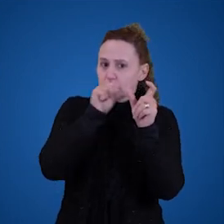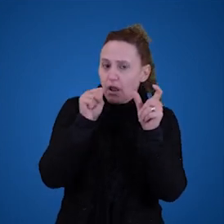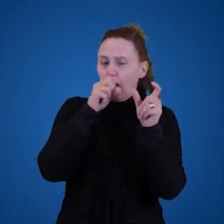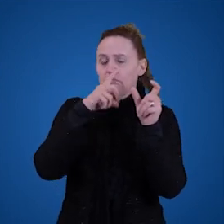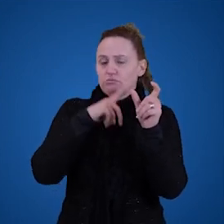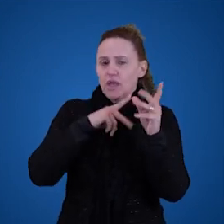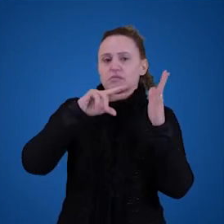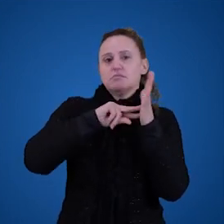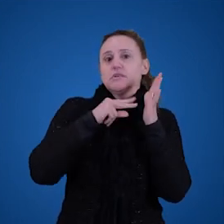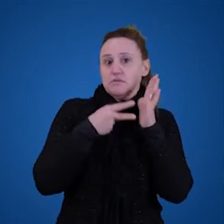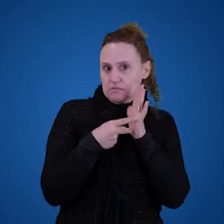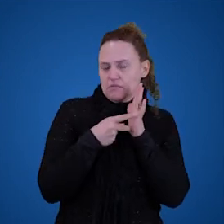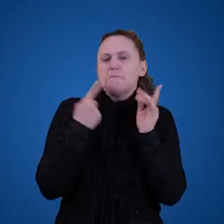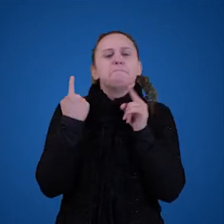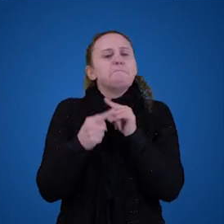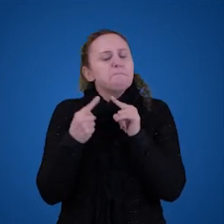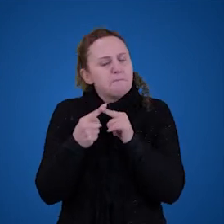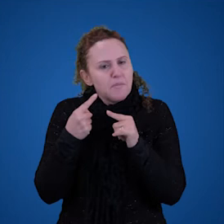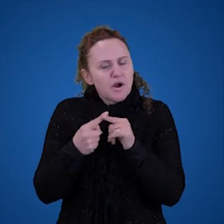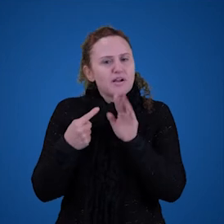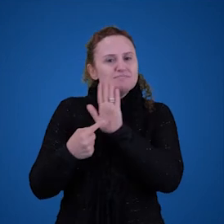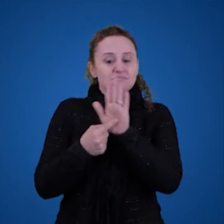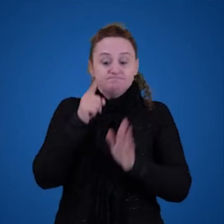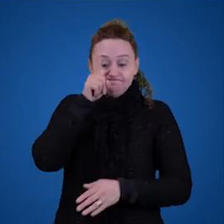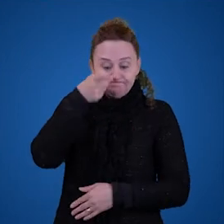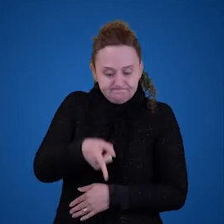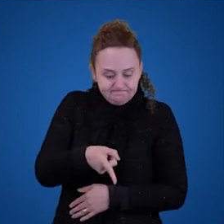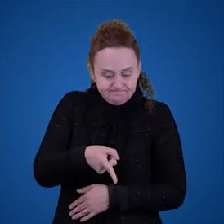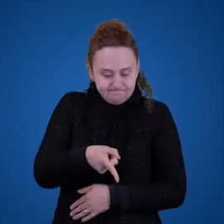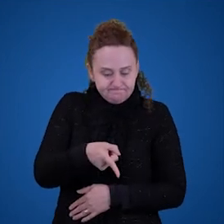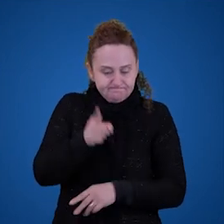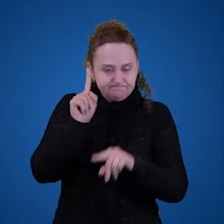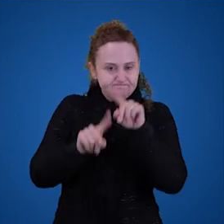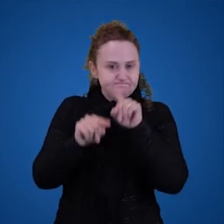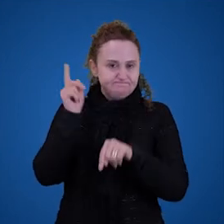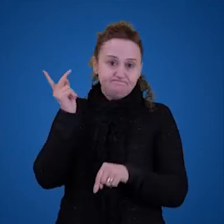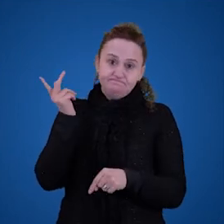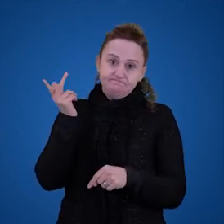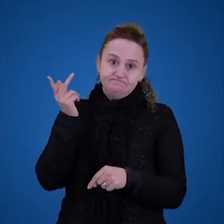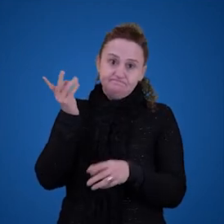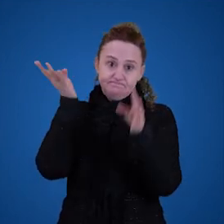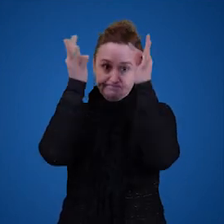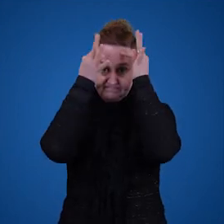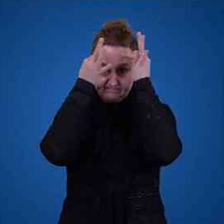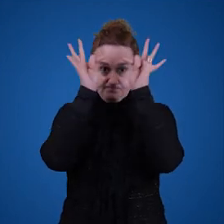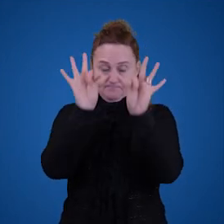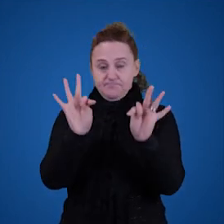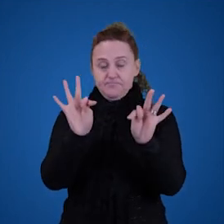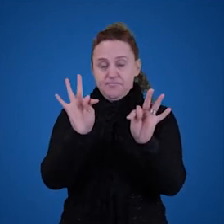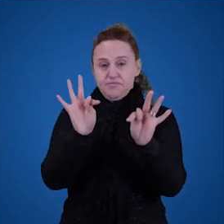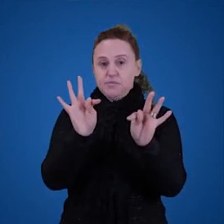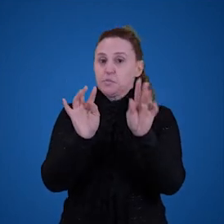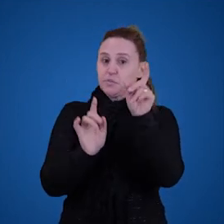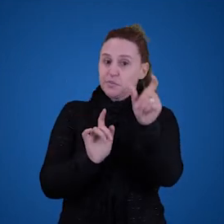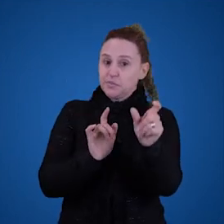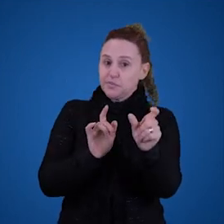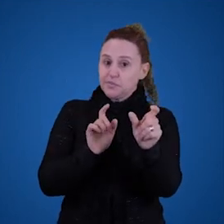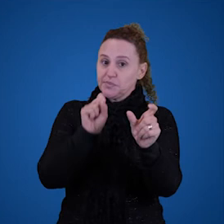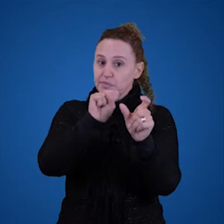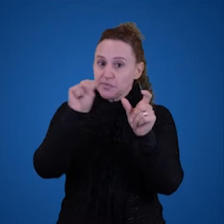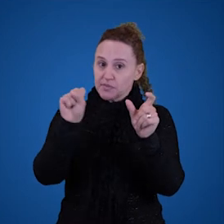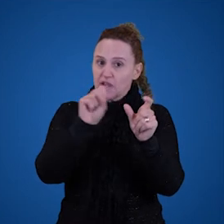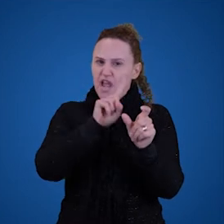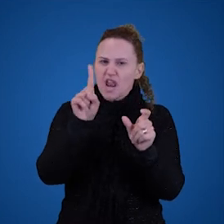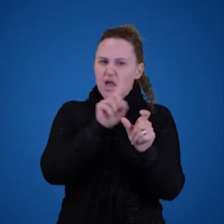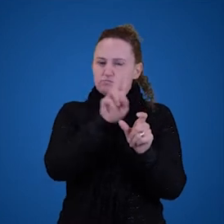porque aponta para objetos. A tese não é termos singulares que não nomeiam